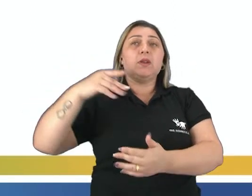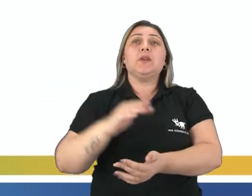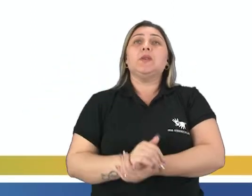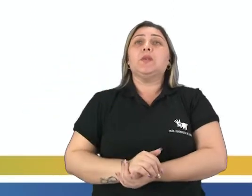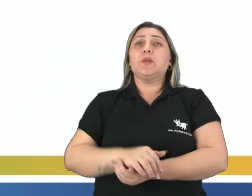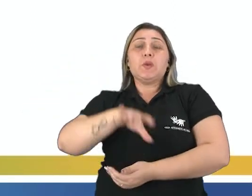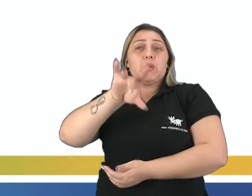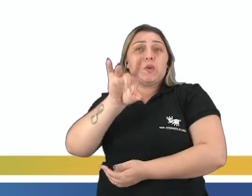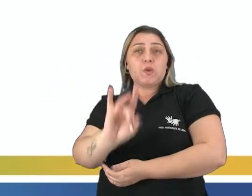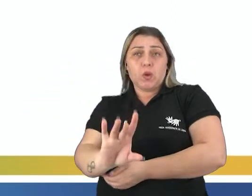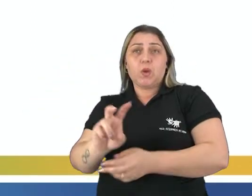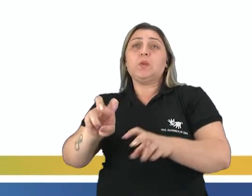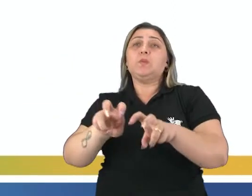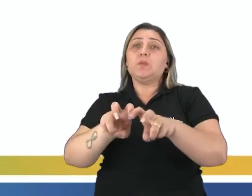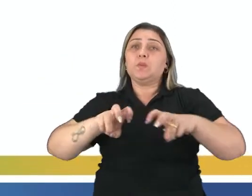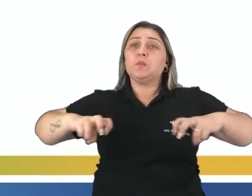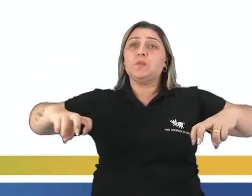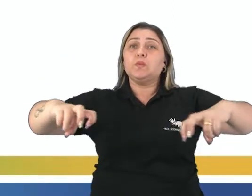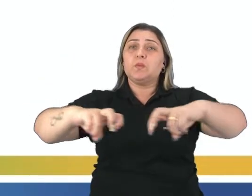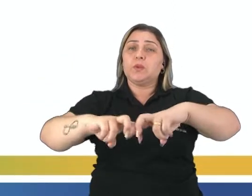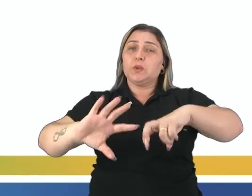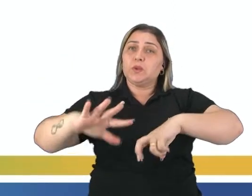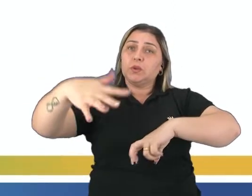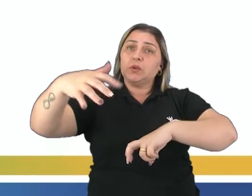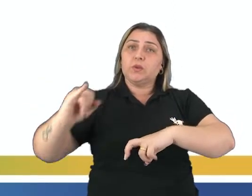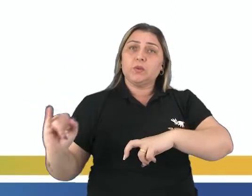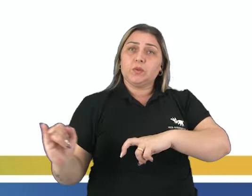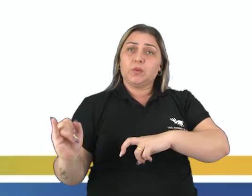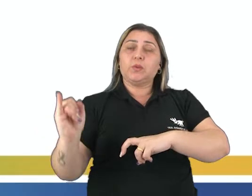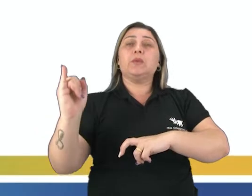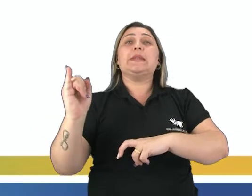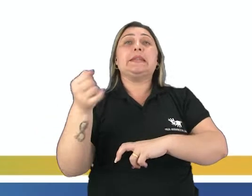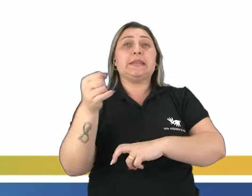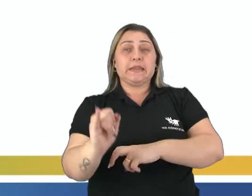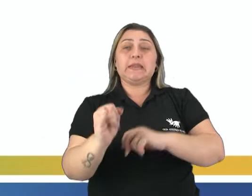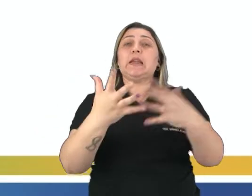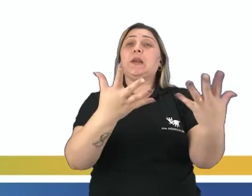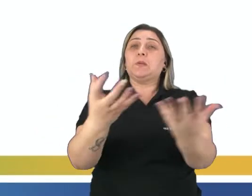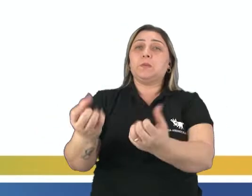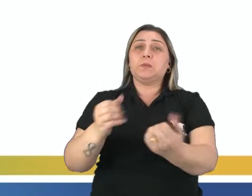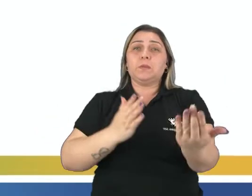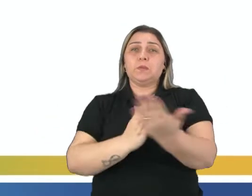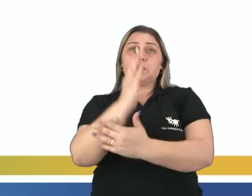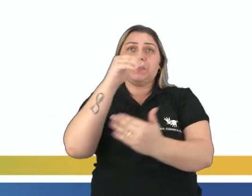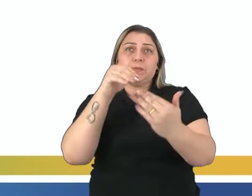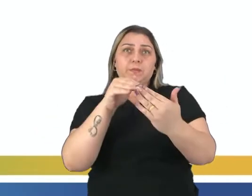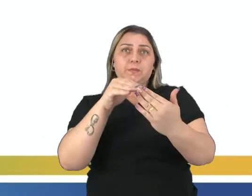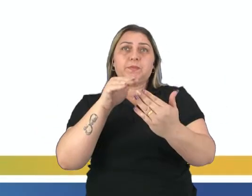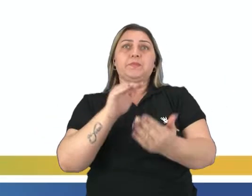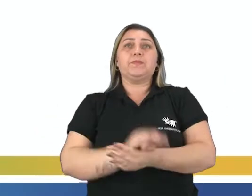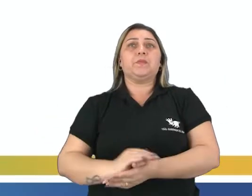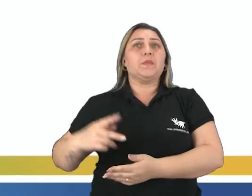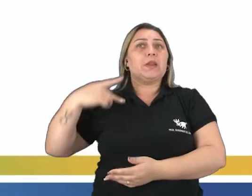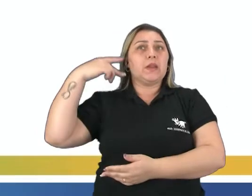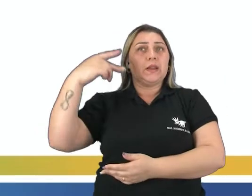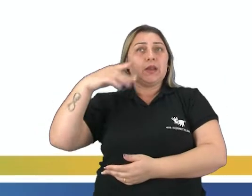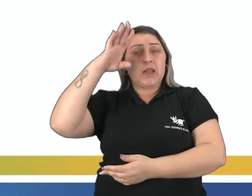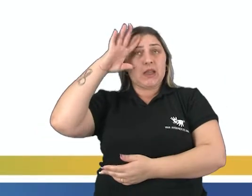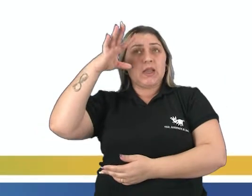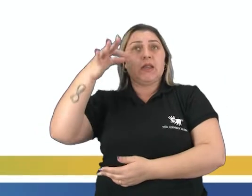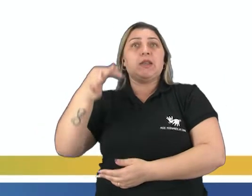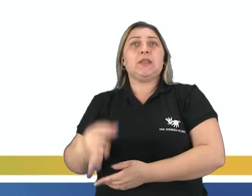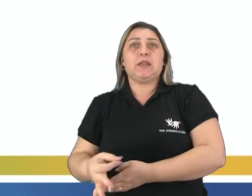haver aumento nos impostos se o parlamento aprovasse esses aumentos. O parlamento